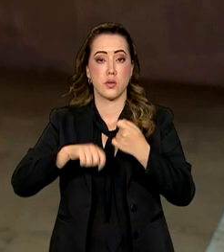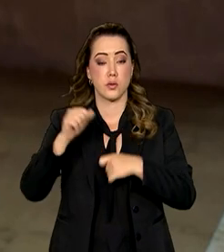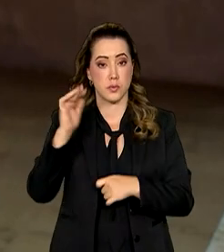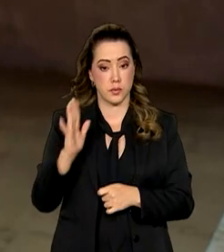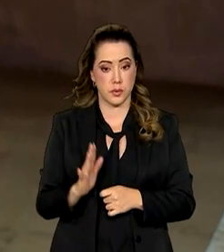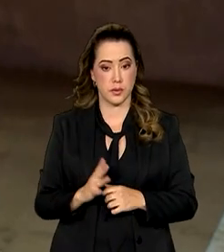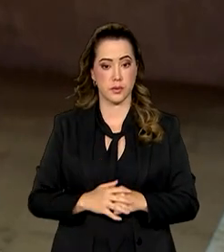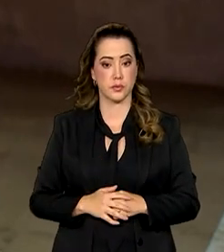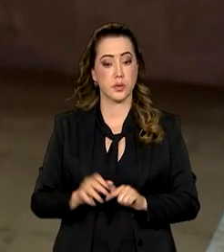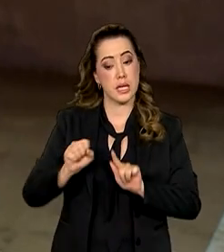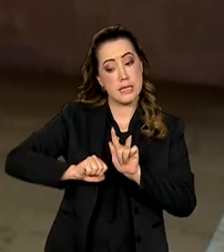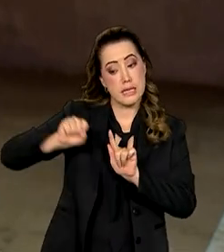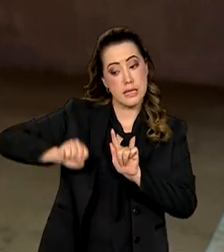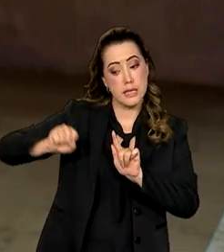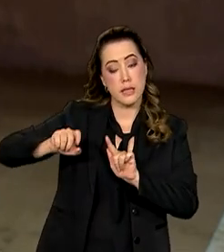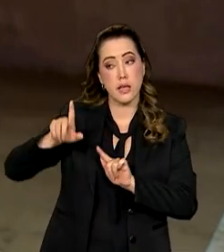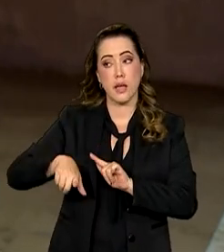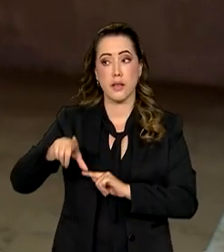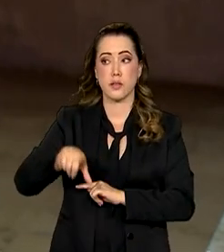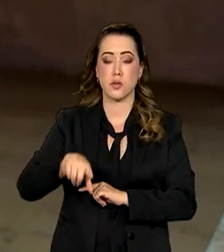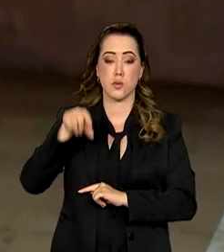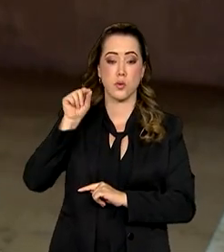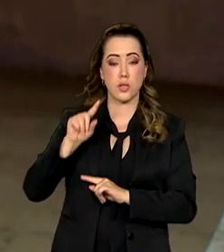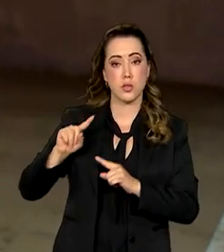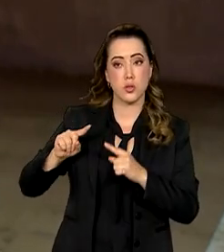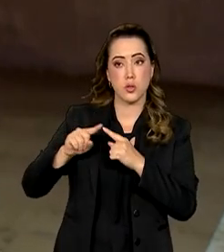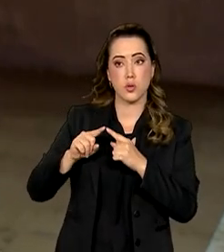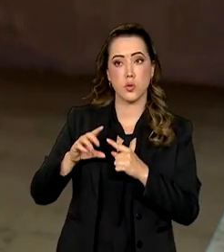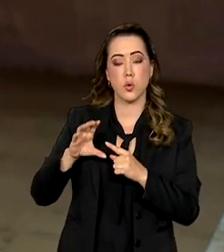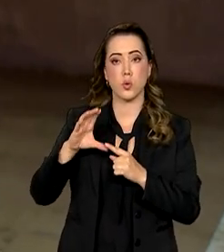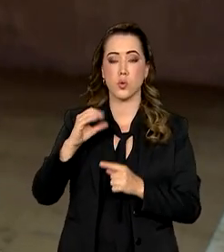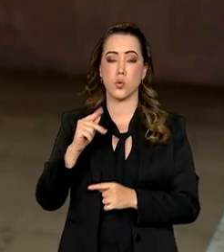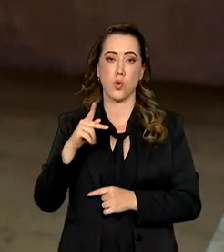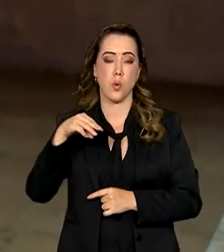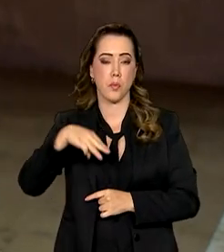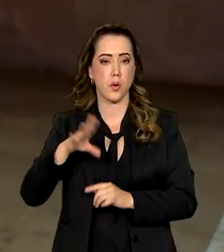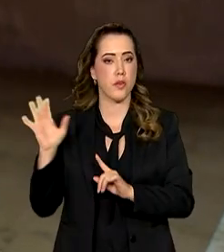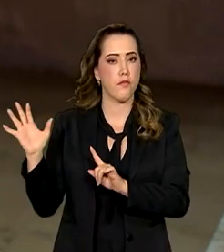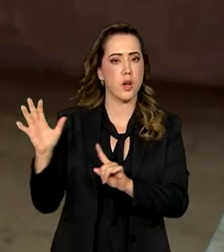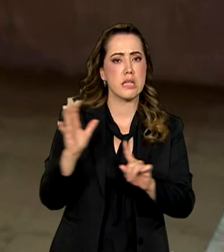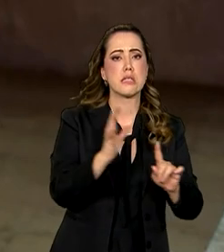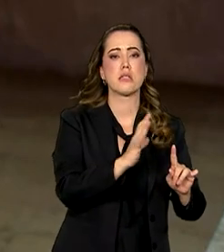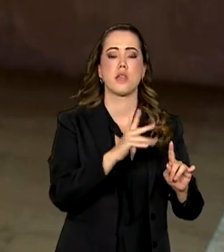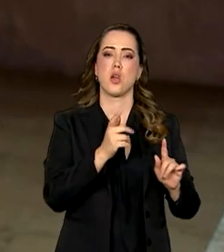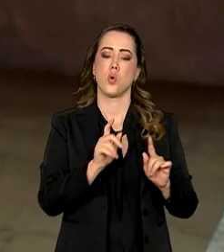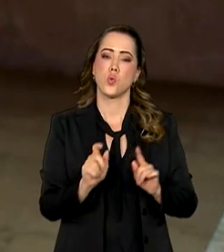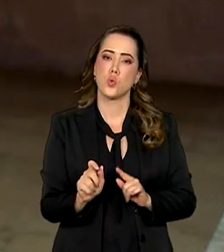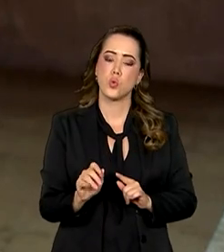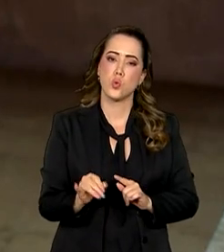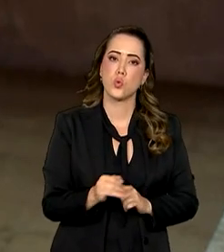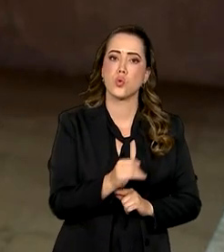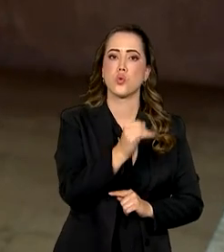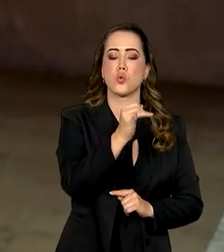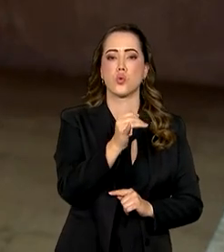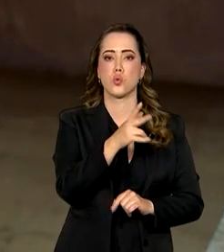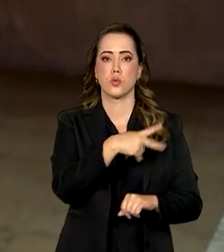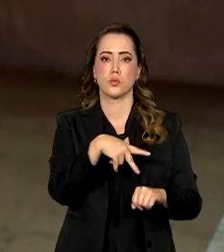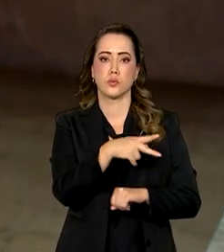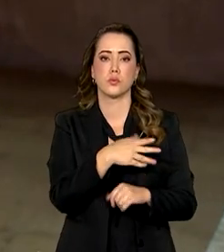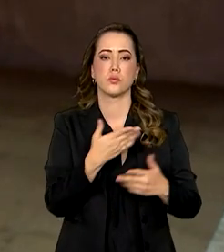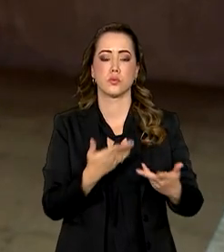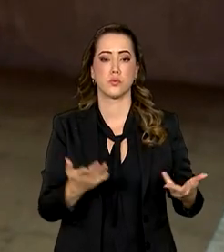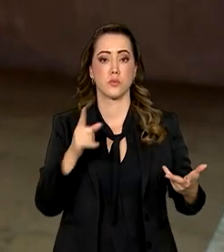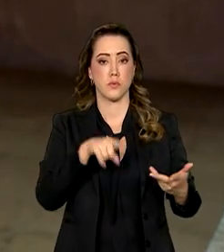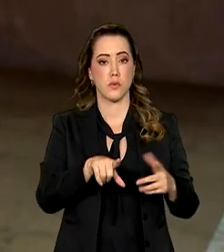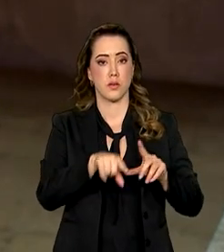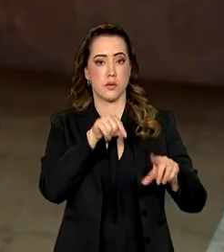A Selic é definida aqui nas reuniões do COPOM e influencia todas as taxas de juros praticadas no país. Ela que